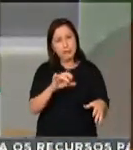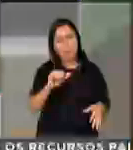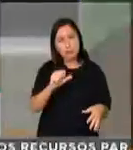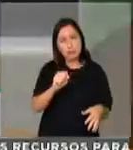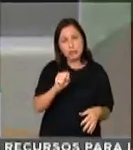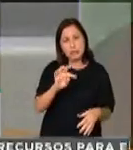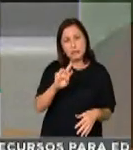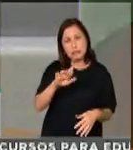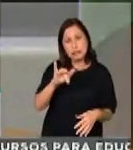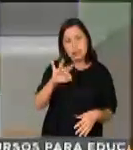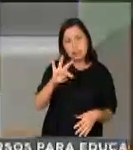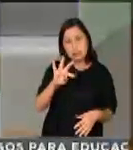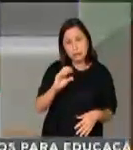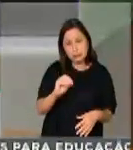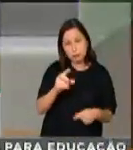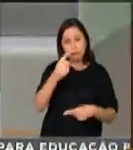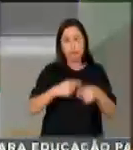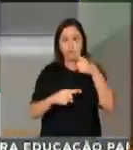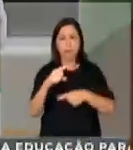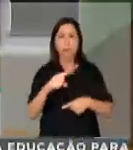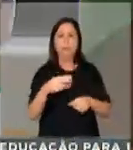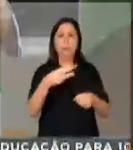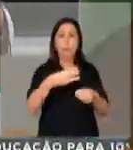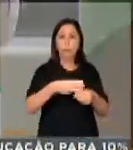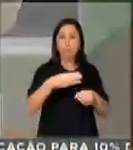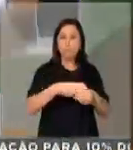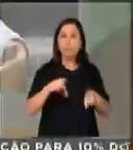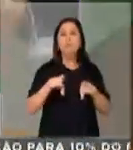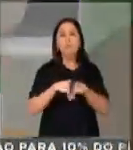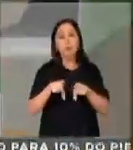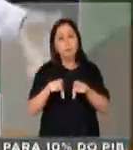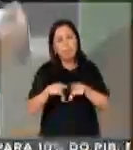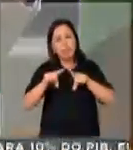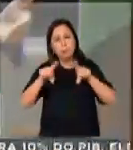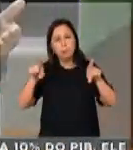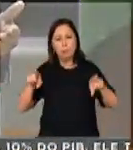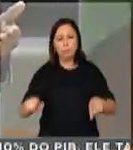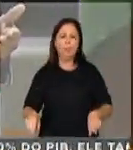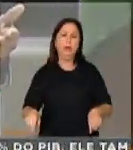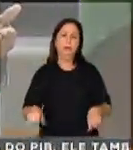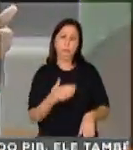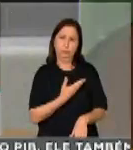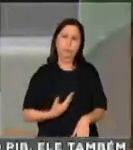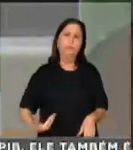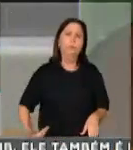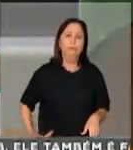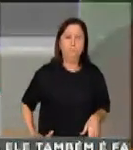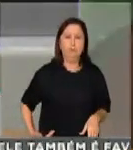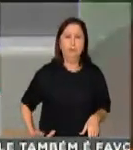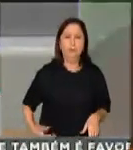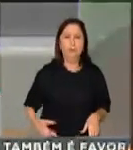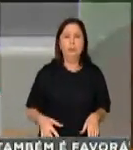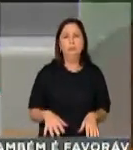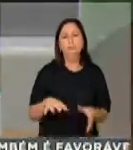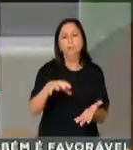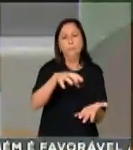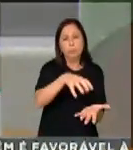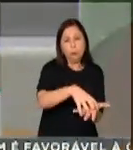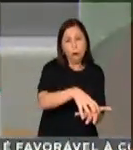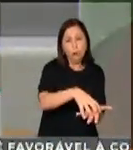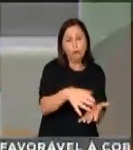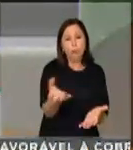distritos e também funcionários públicos que estão à disposição de outros órgãos possam optar.